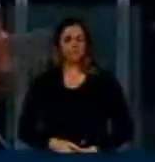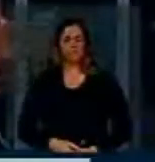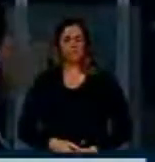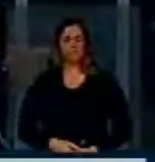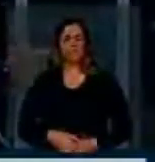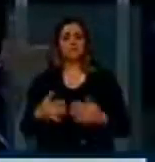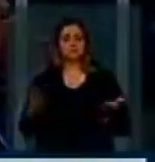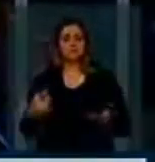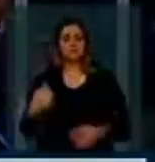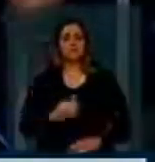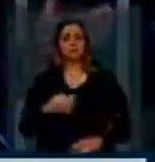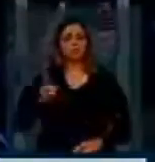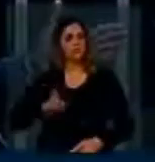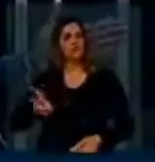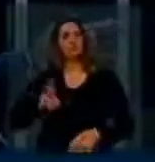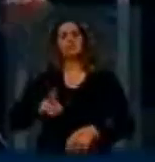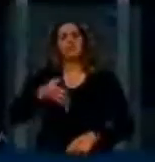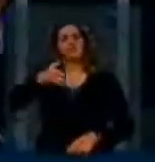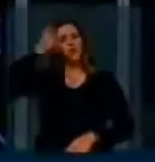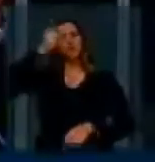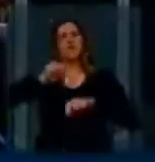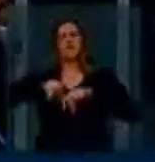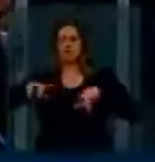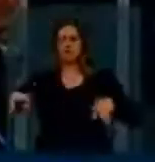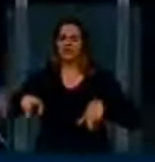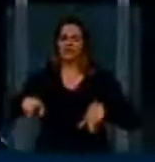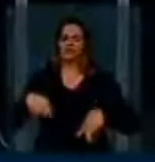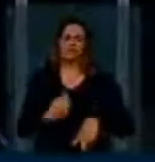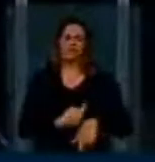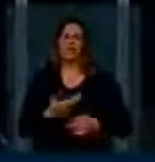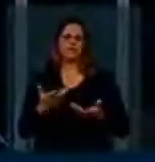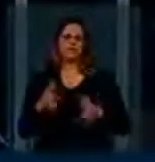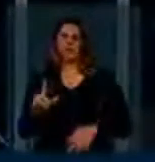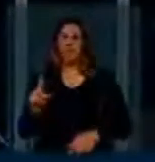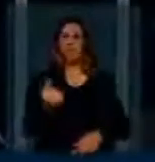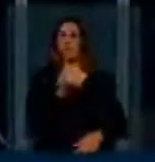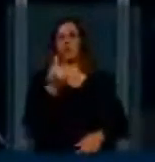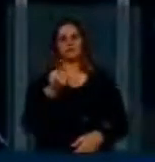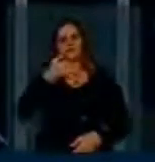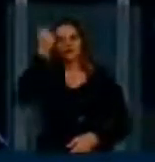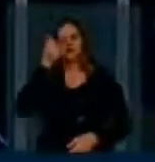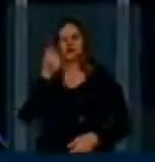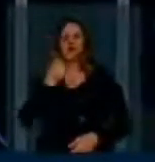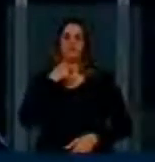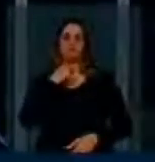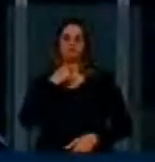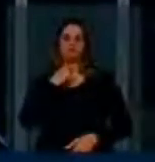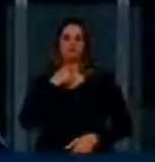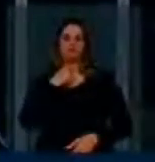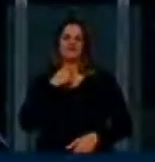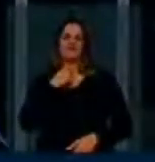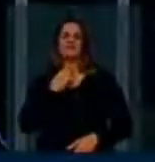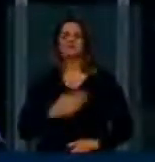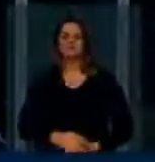velocidades. Não queremos estabelecer uma única velocidade. Isso seria demagogia. Não queremos fazer demagogia. Mas